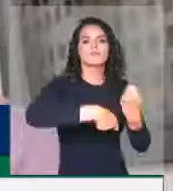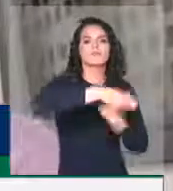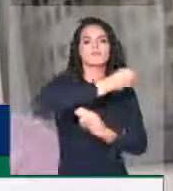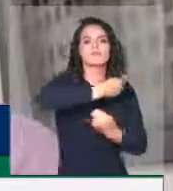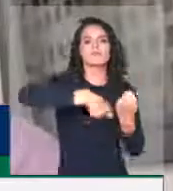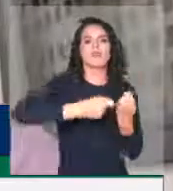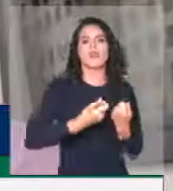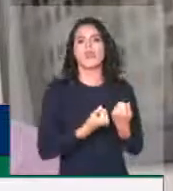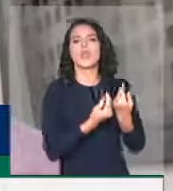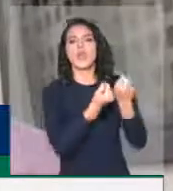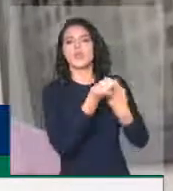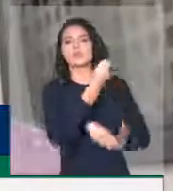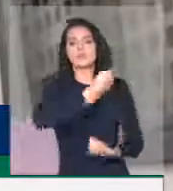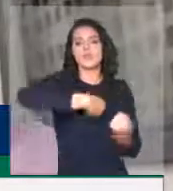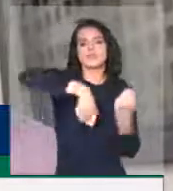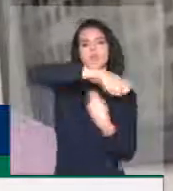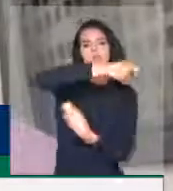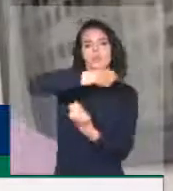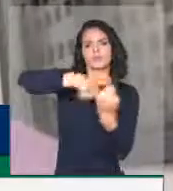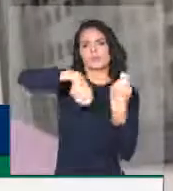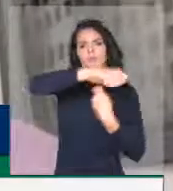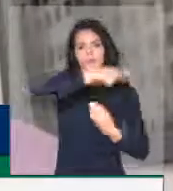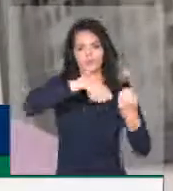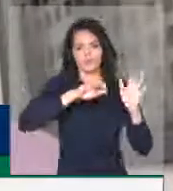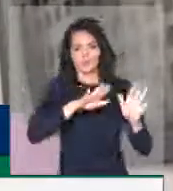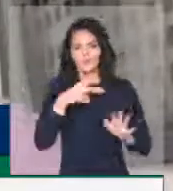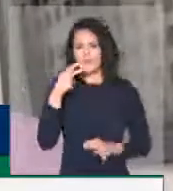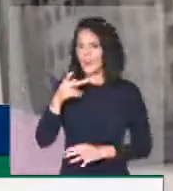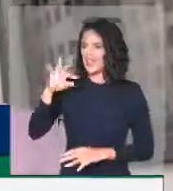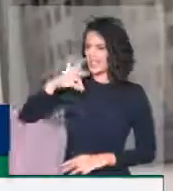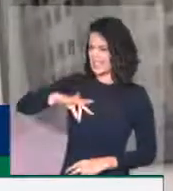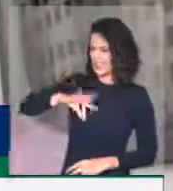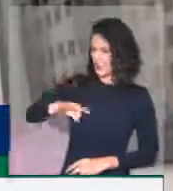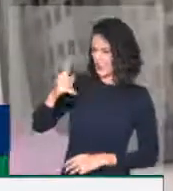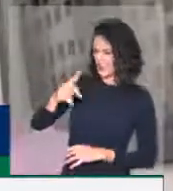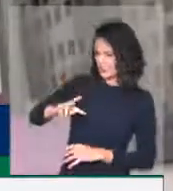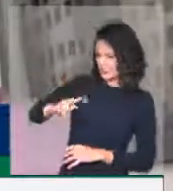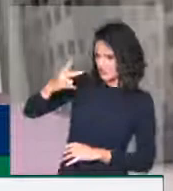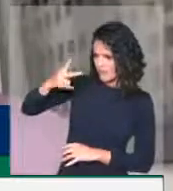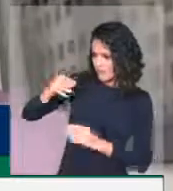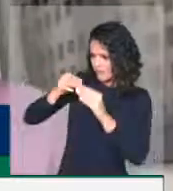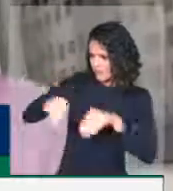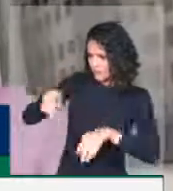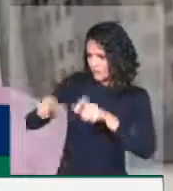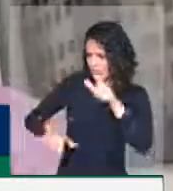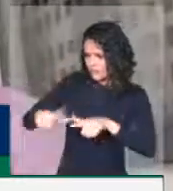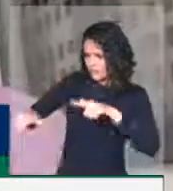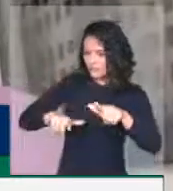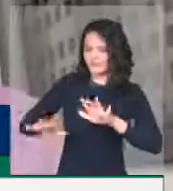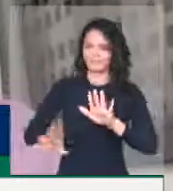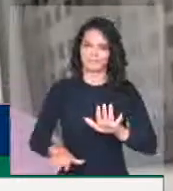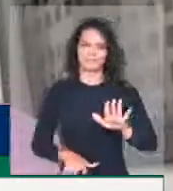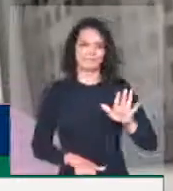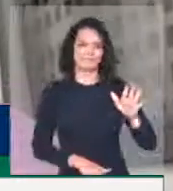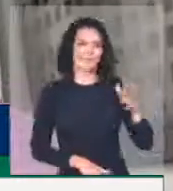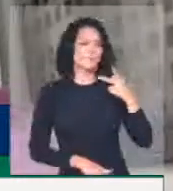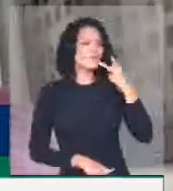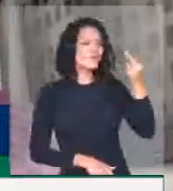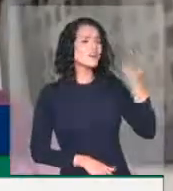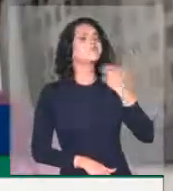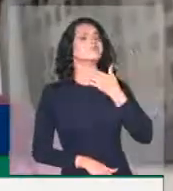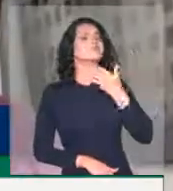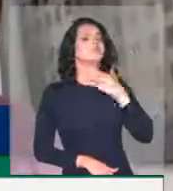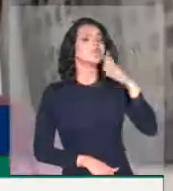esse discurso de que reajustar salário mínimo prejudica o trabalhador é discurso de patrão, porque o